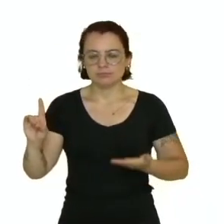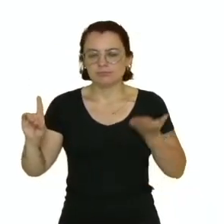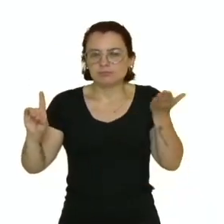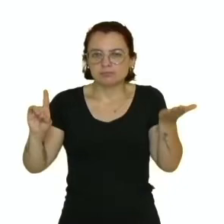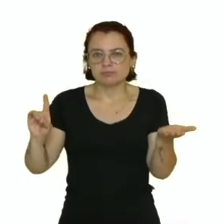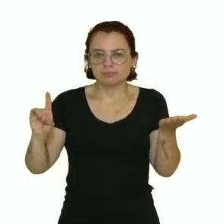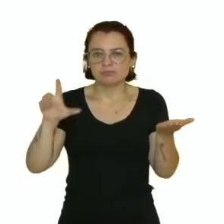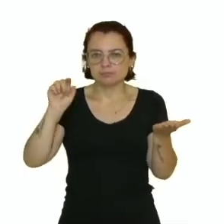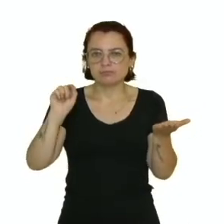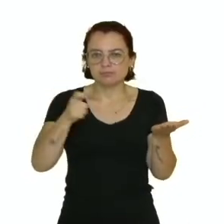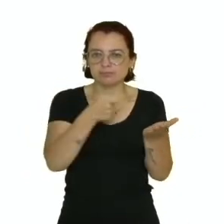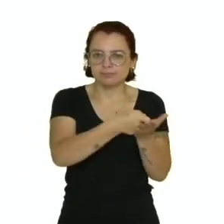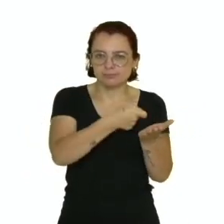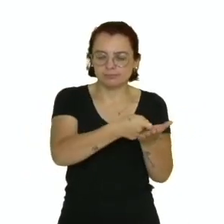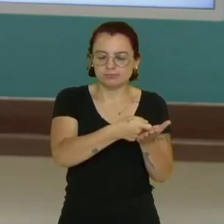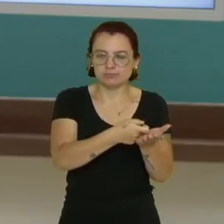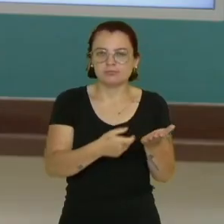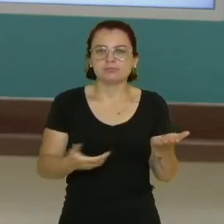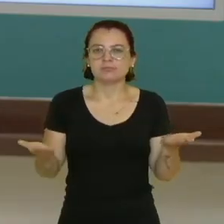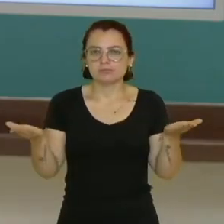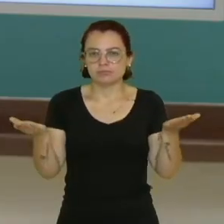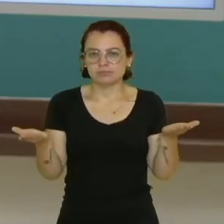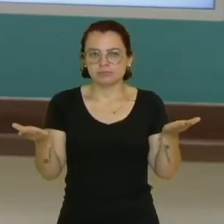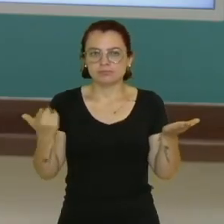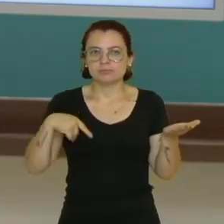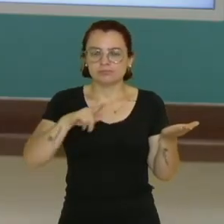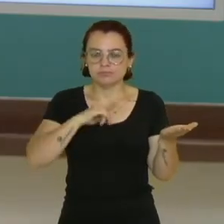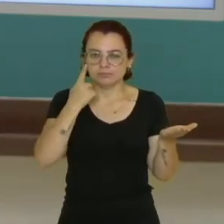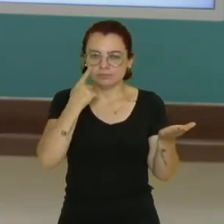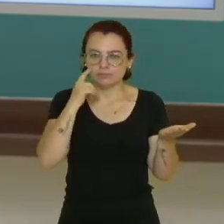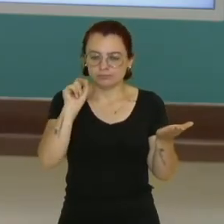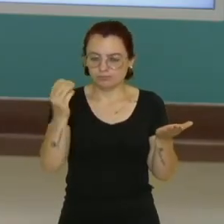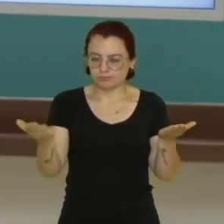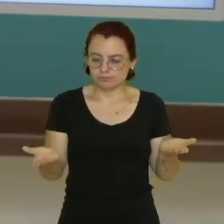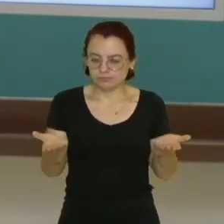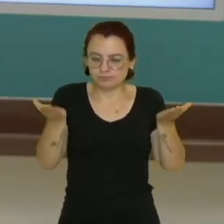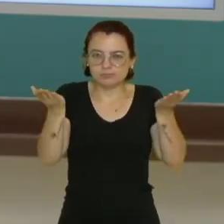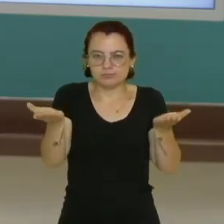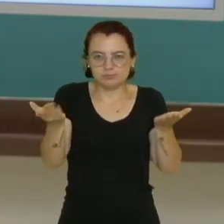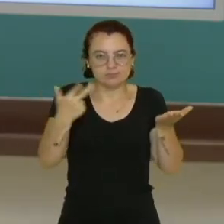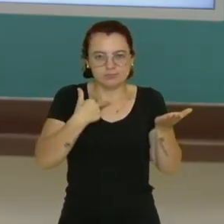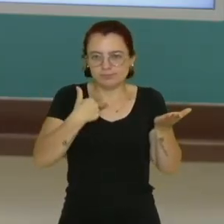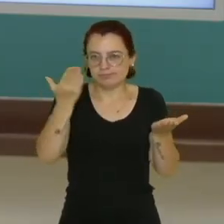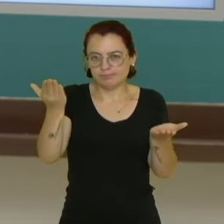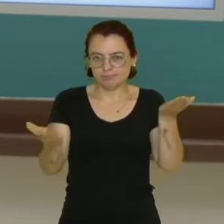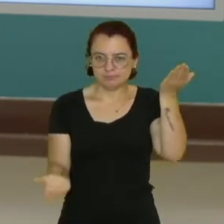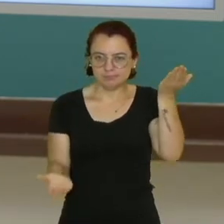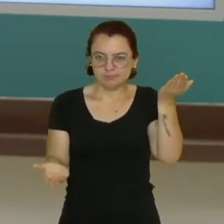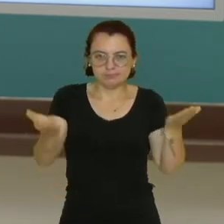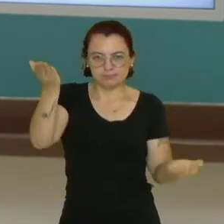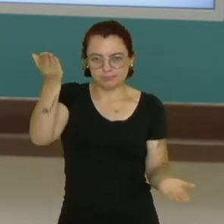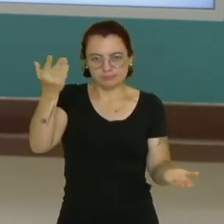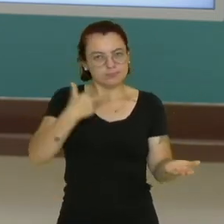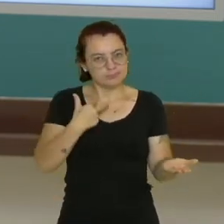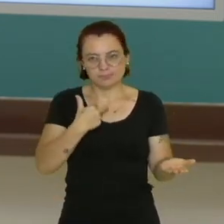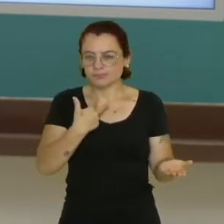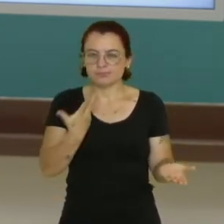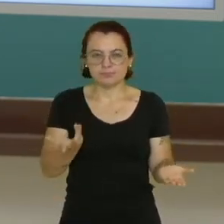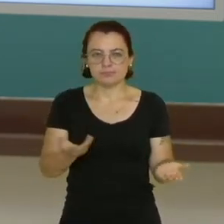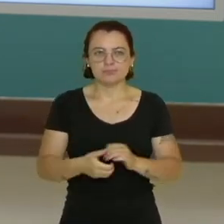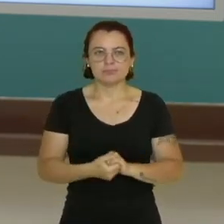com o cumprimento de seus deveres. Então nós temos uma relação aqui de balança entre os direitos e os deveres dos alunos.